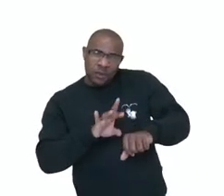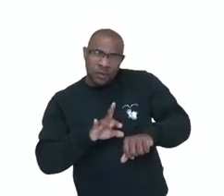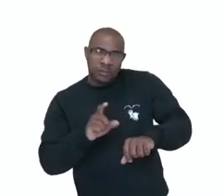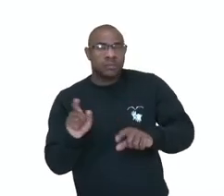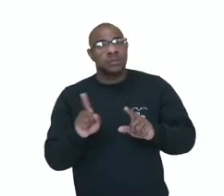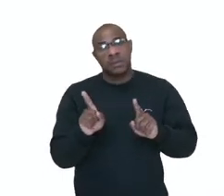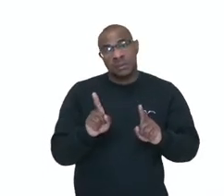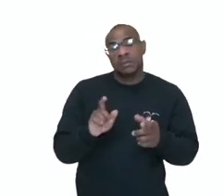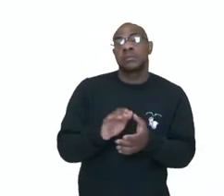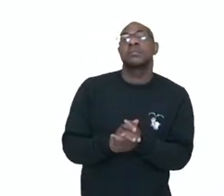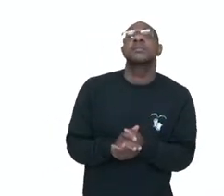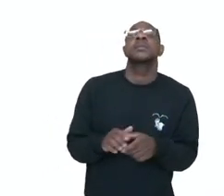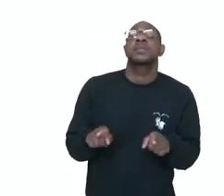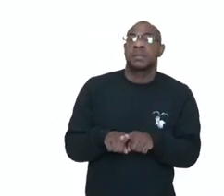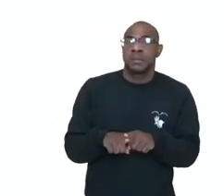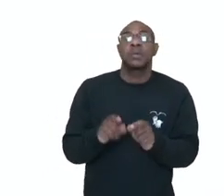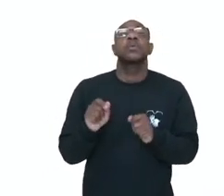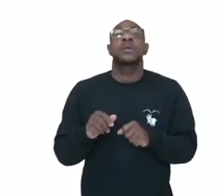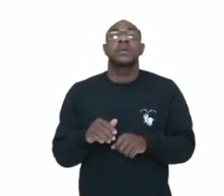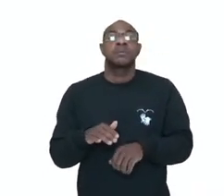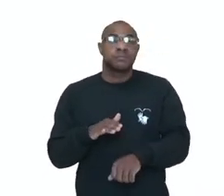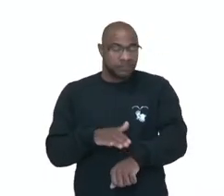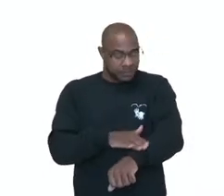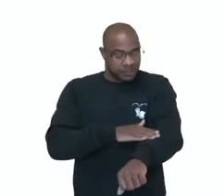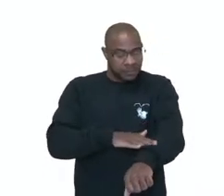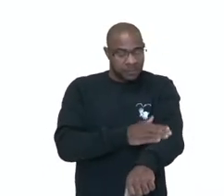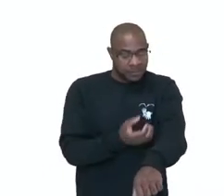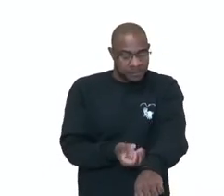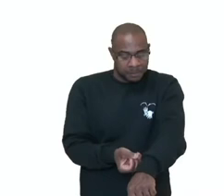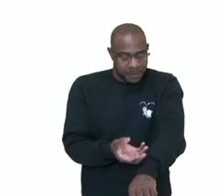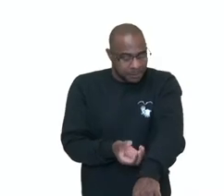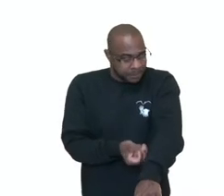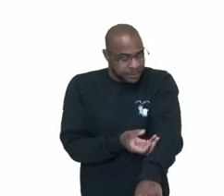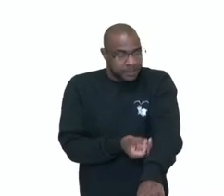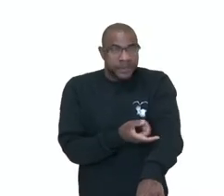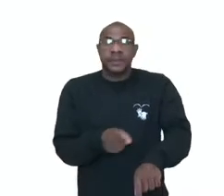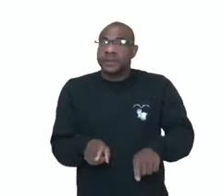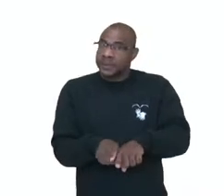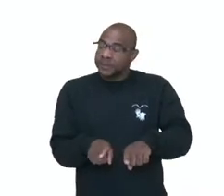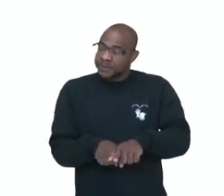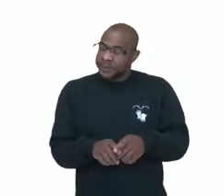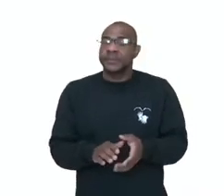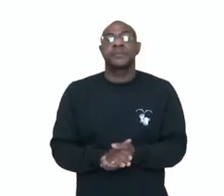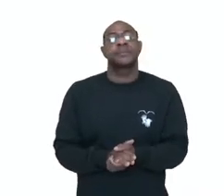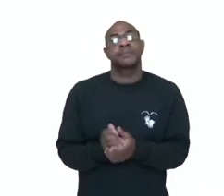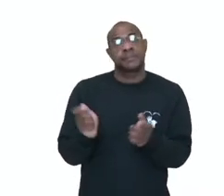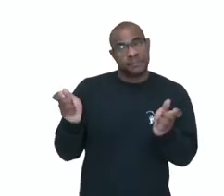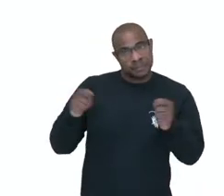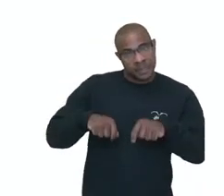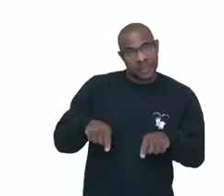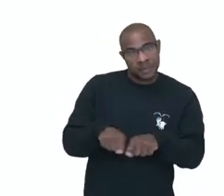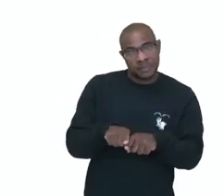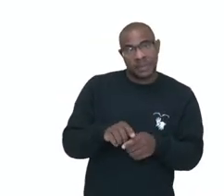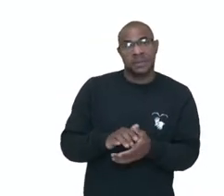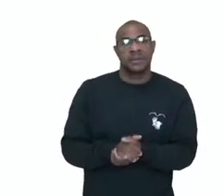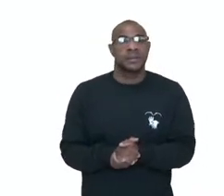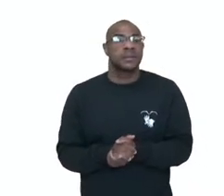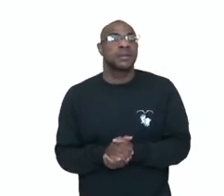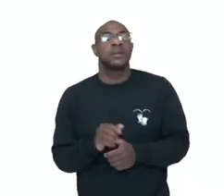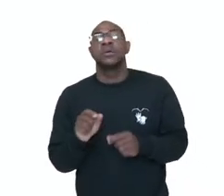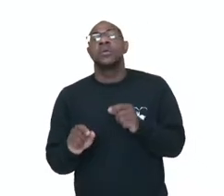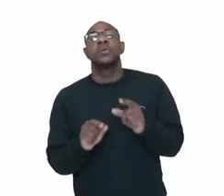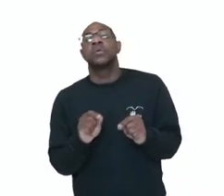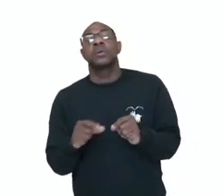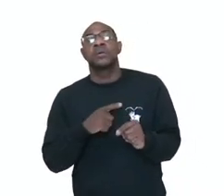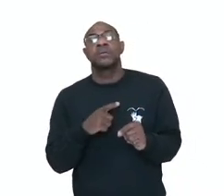além de ajudar a manter a temperatura do corpo, nós temos as glândulas sudoríparas ali na pele, né? Próximo da raiz dos pelos, que vão